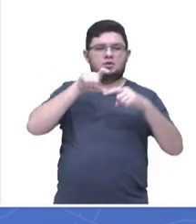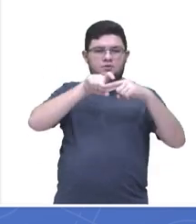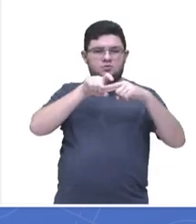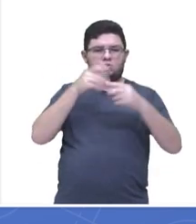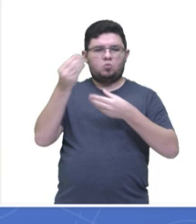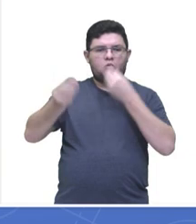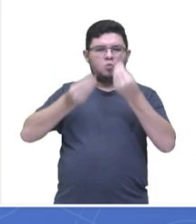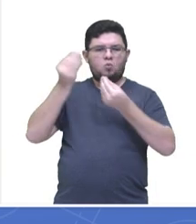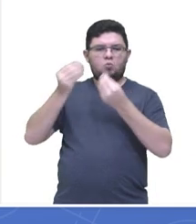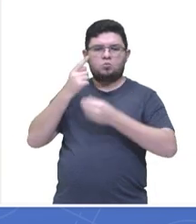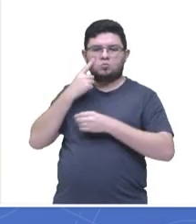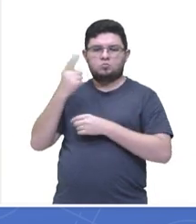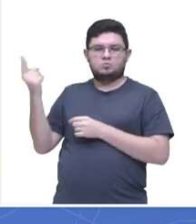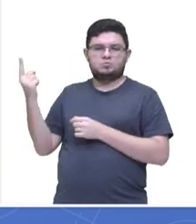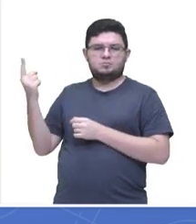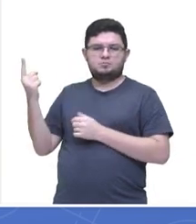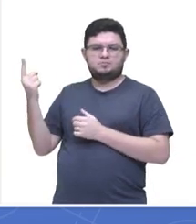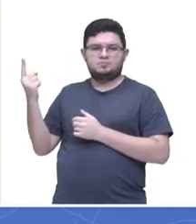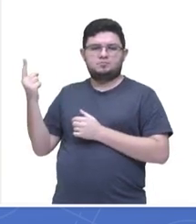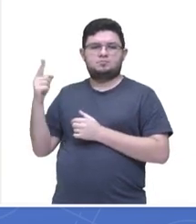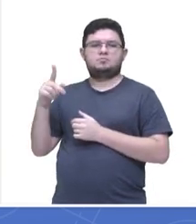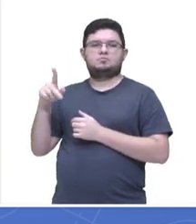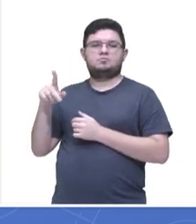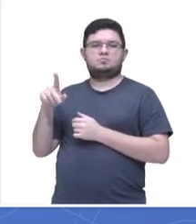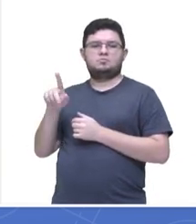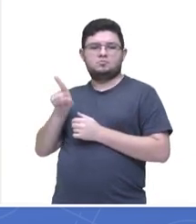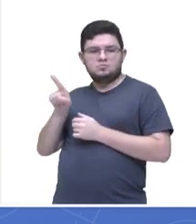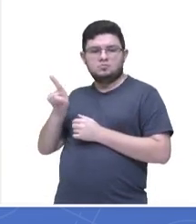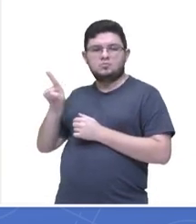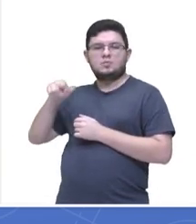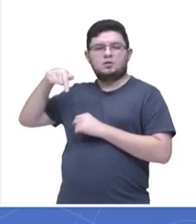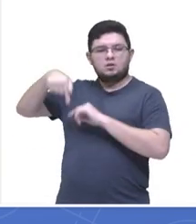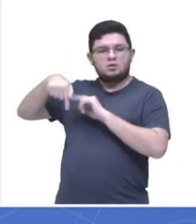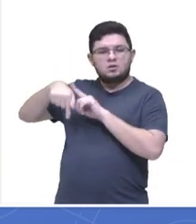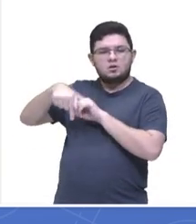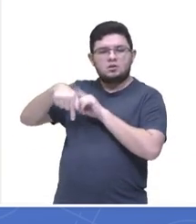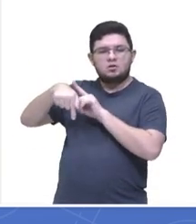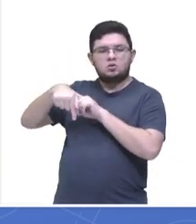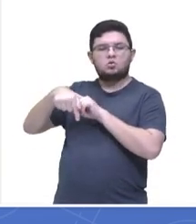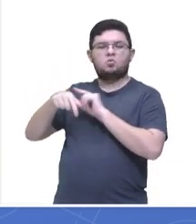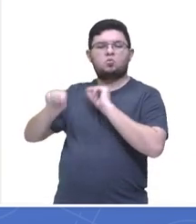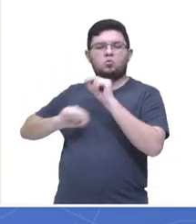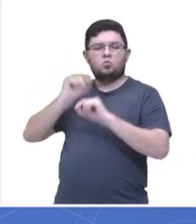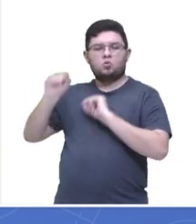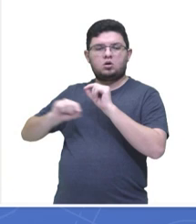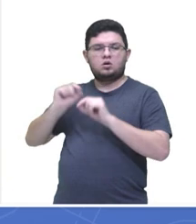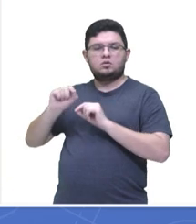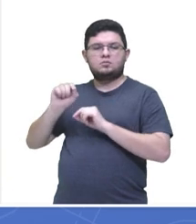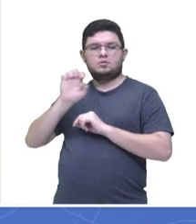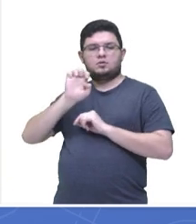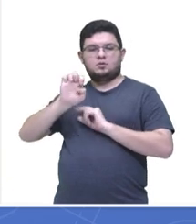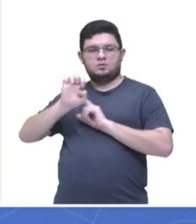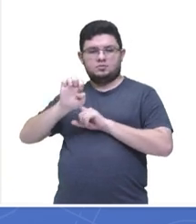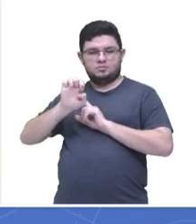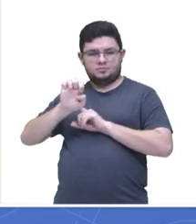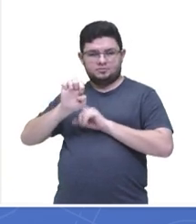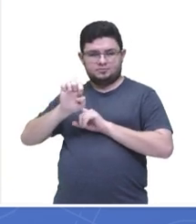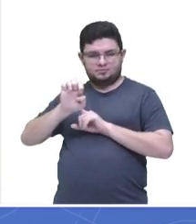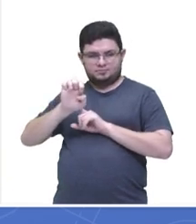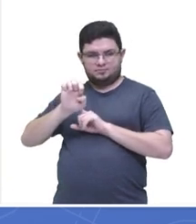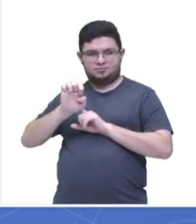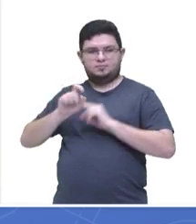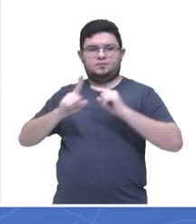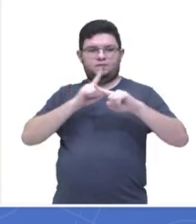ficar, olha? Ficou aqui, olha, para determinar a carga elétrica Qzão, eu faço carga elétrica, aliás, campo